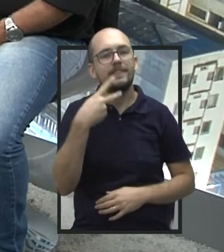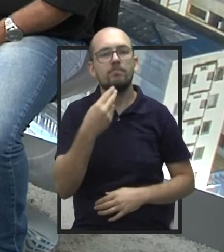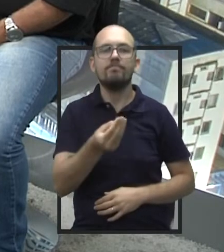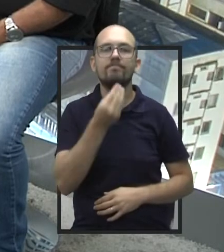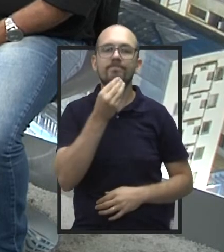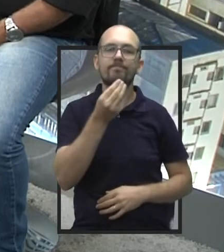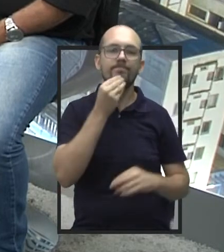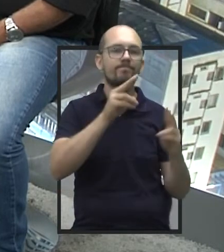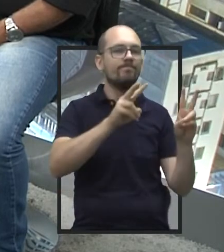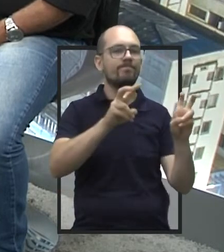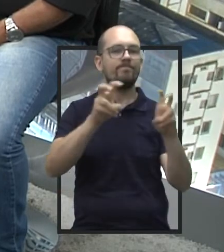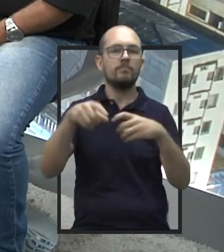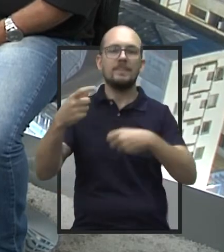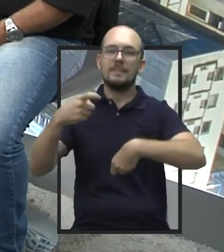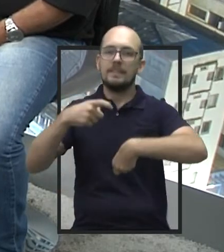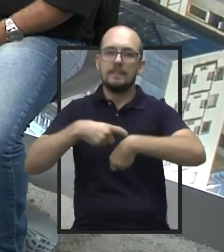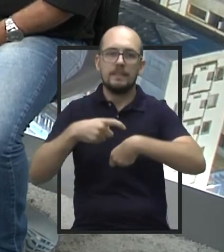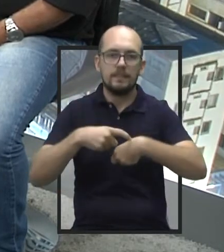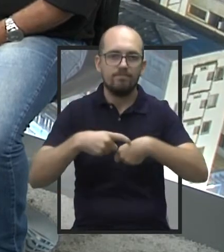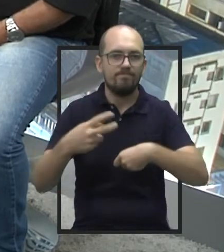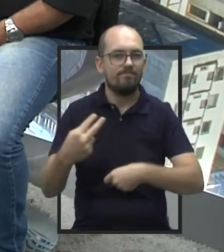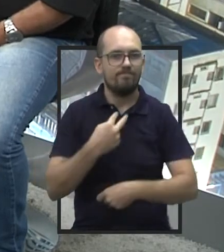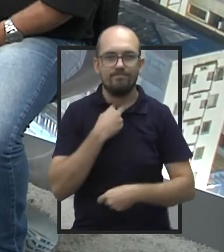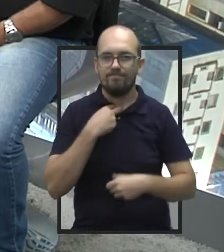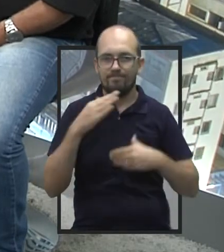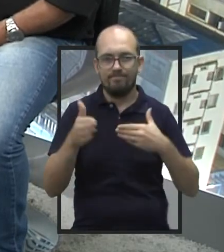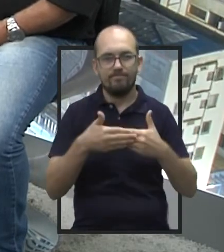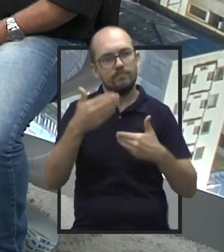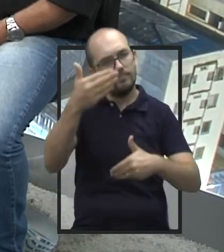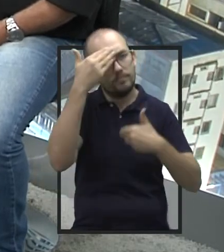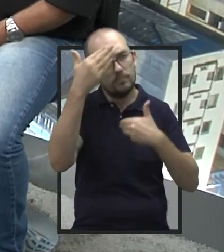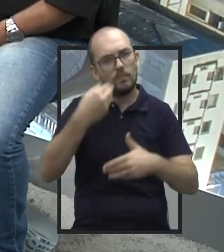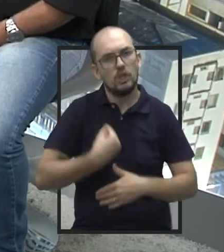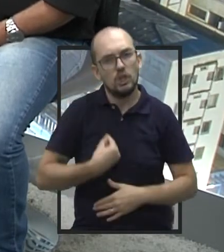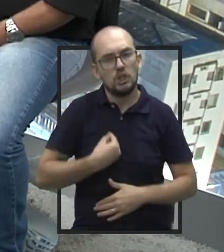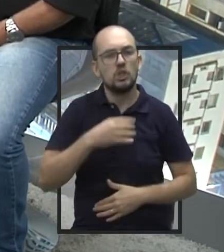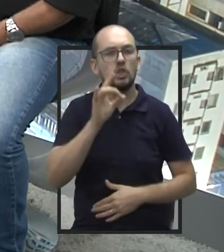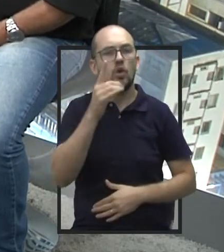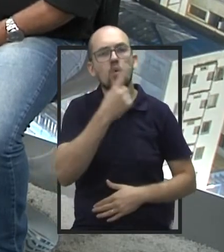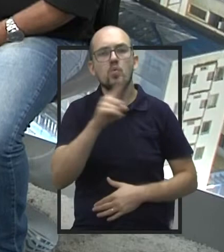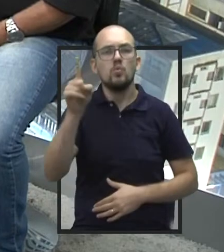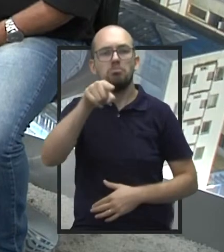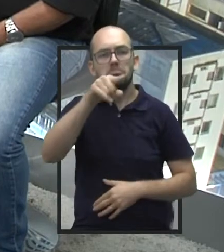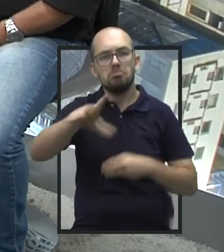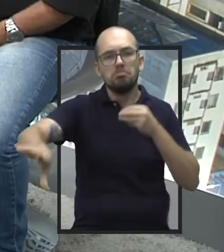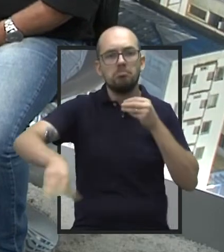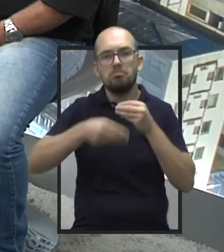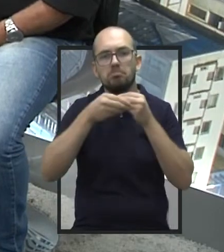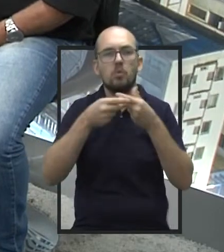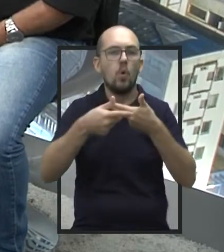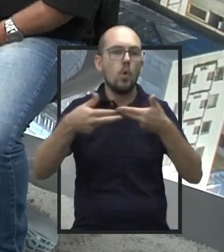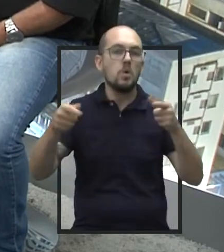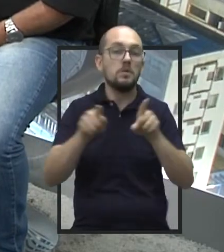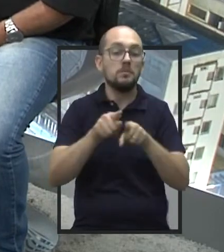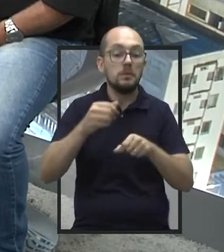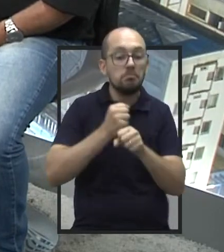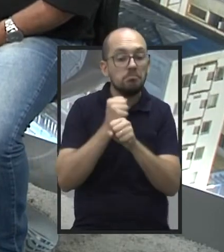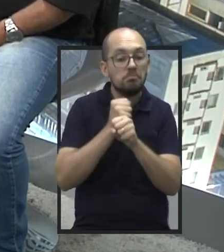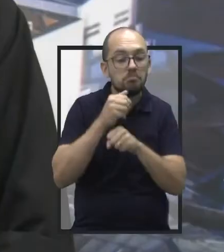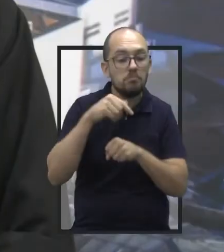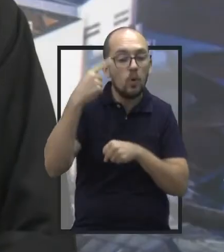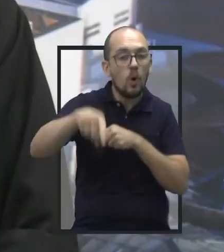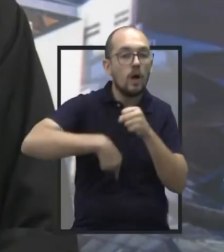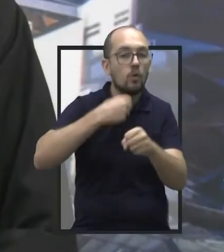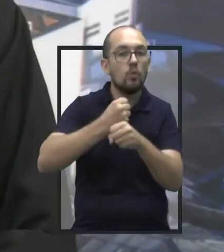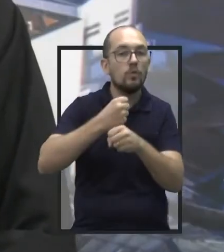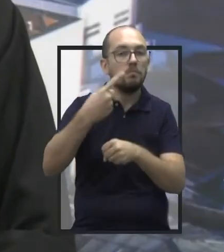assuntos, mas o nosso tempo já se esgotou. Muito obrigado pela sua presença. Abrir espaço agora para as suas considerações finais, a expectativa para o ano que vem.